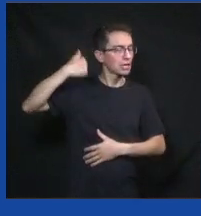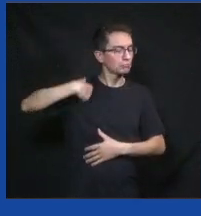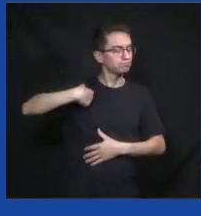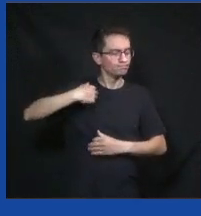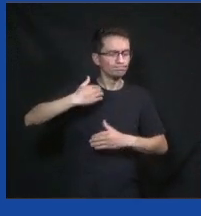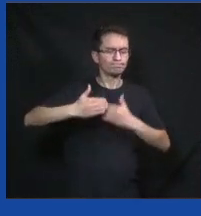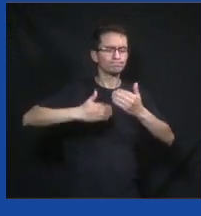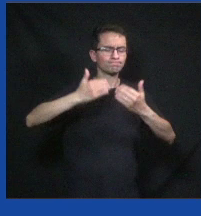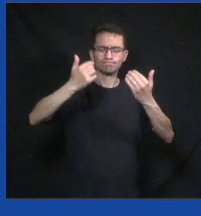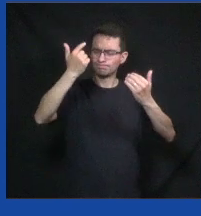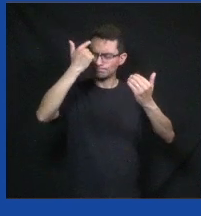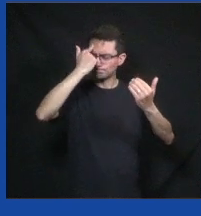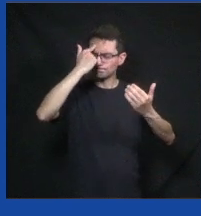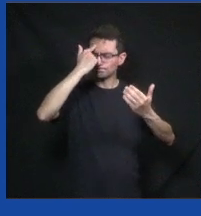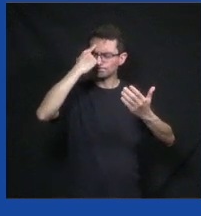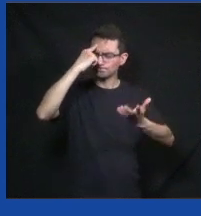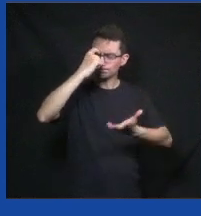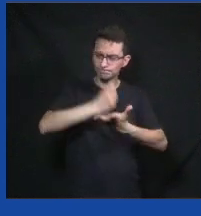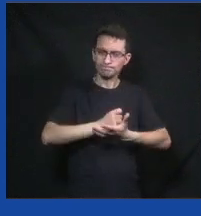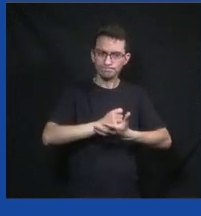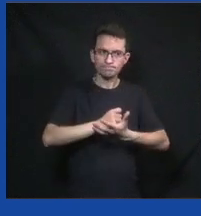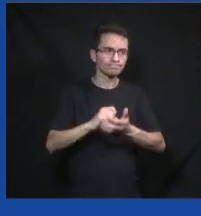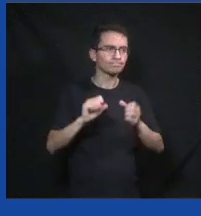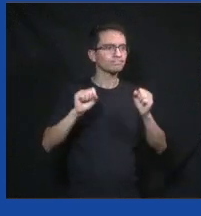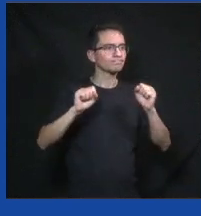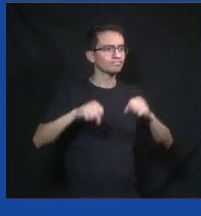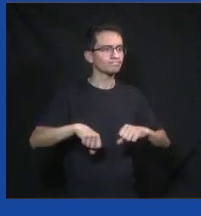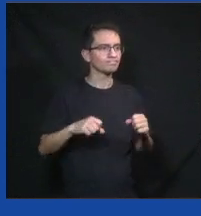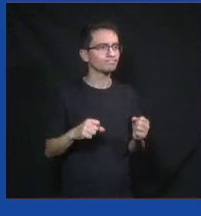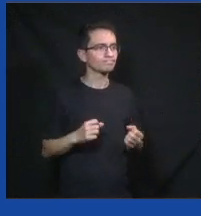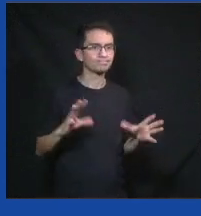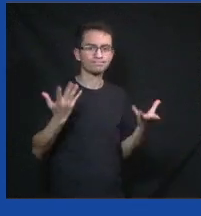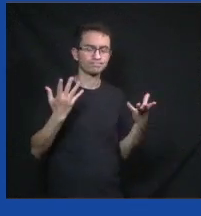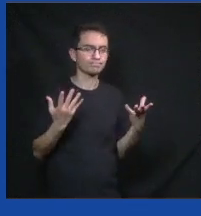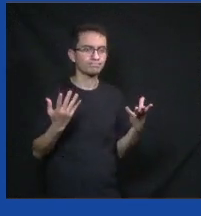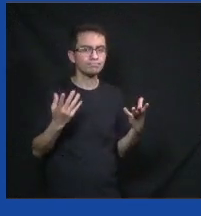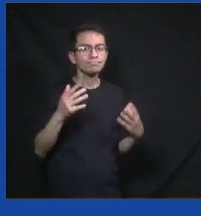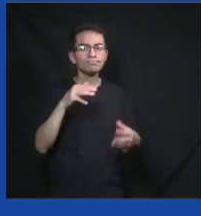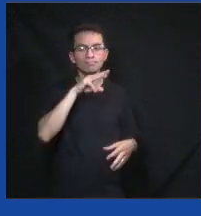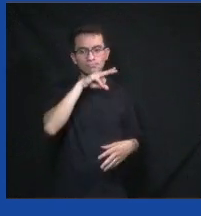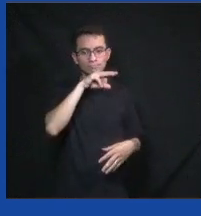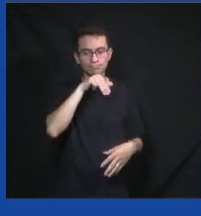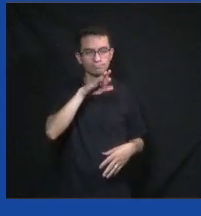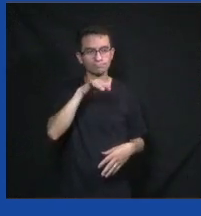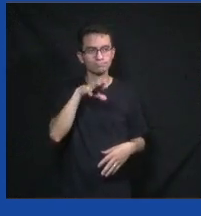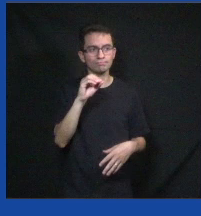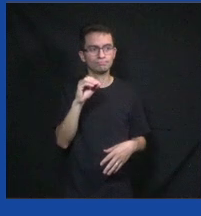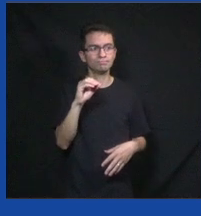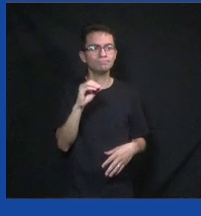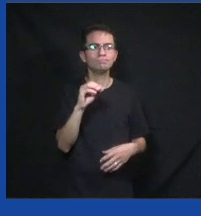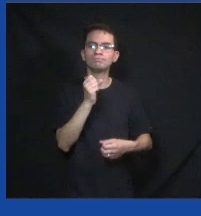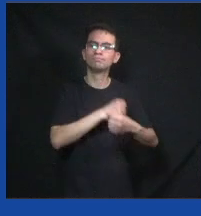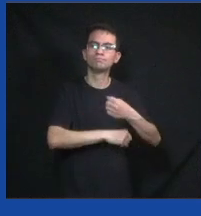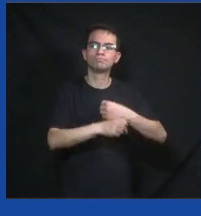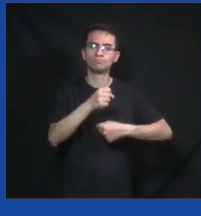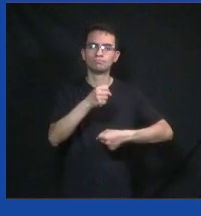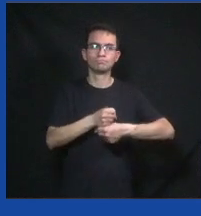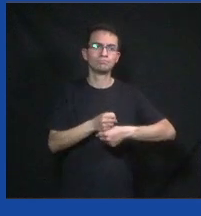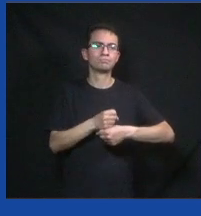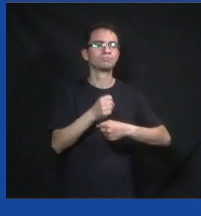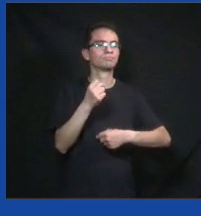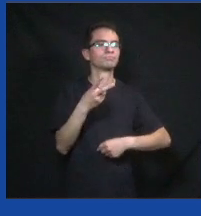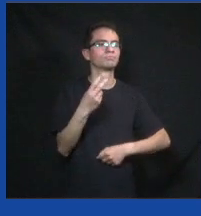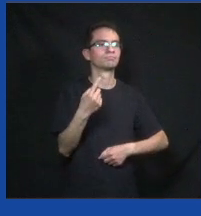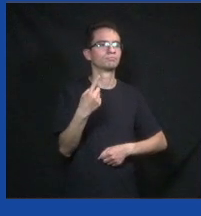de ideia, e, no fim das contas, nasce o Collab. E é daqui que eu quero trazer. O Collab nasce em março de 2013, e eu vou contar